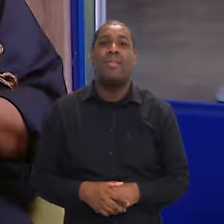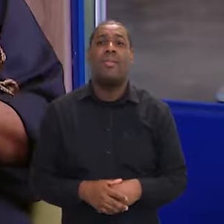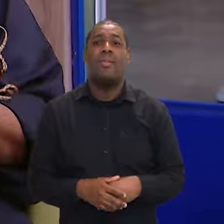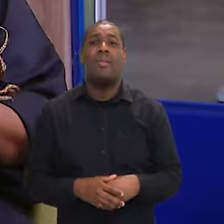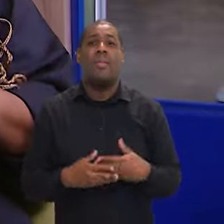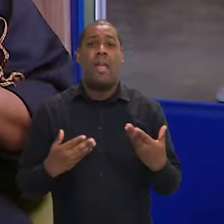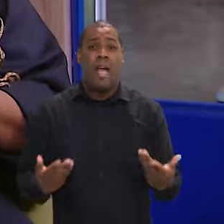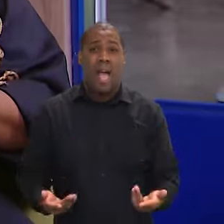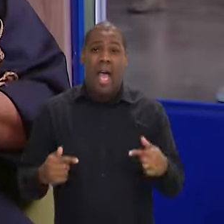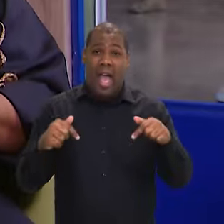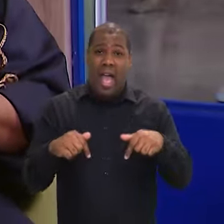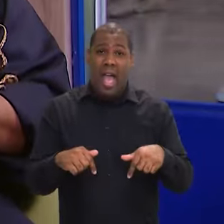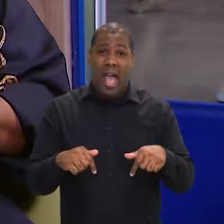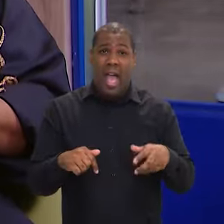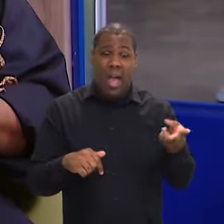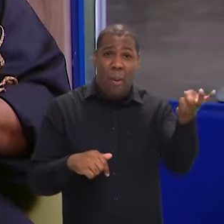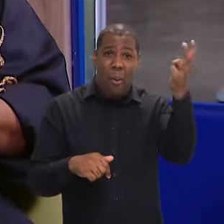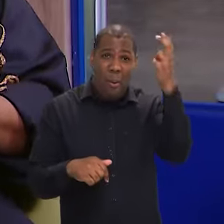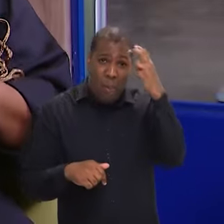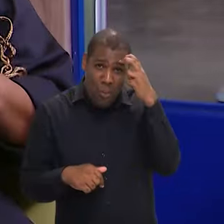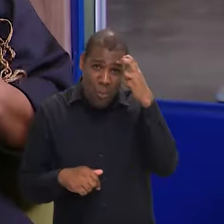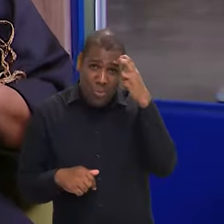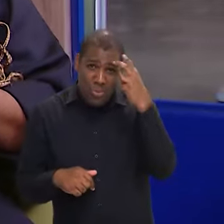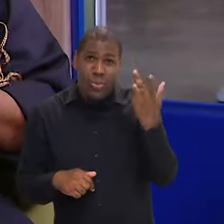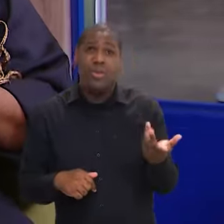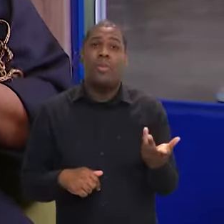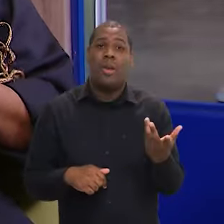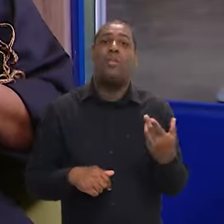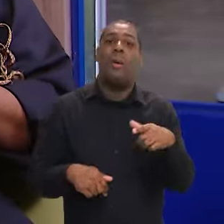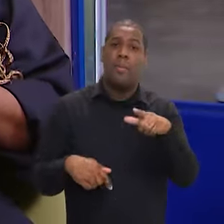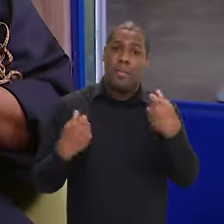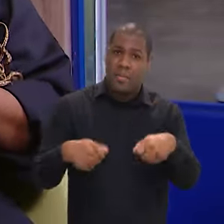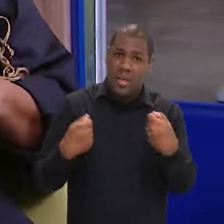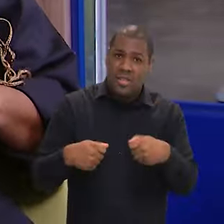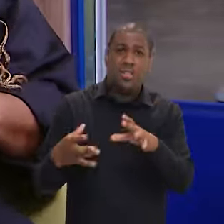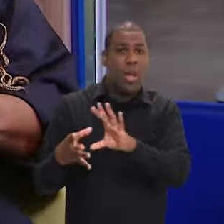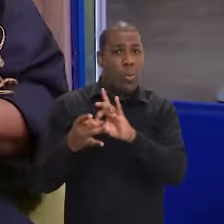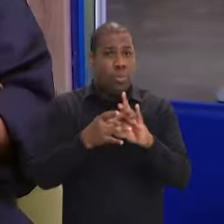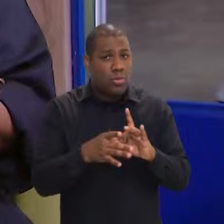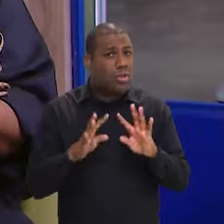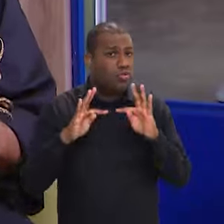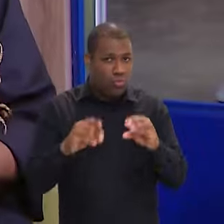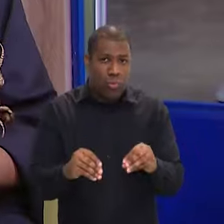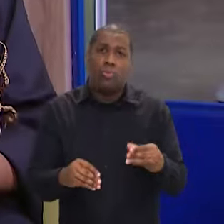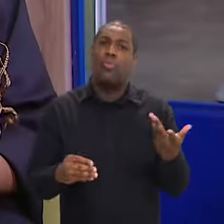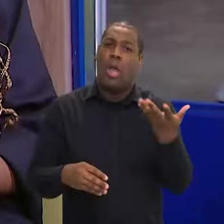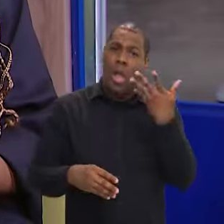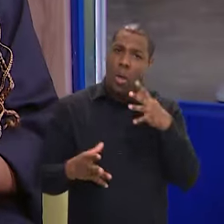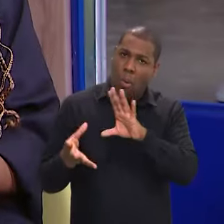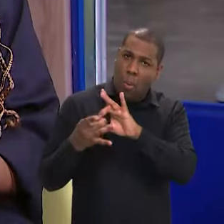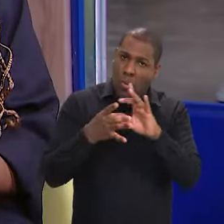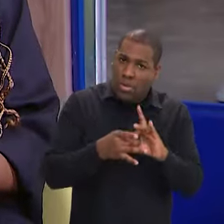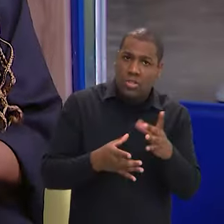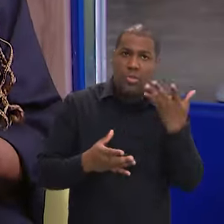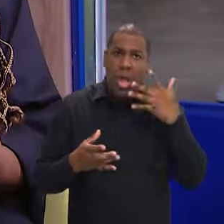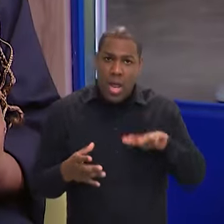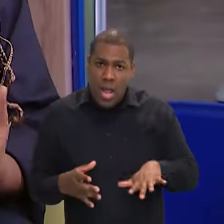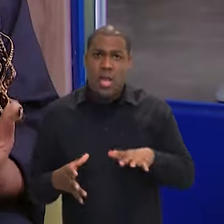porque existe muita interferência do mundo adulto no mundo da criança no mundo do jovem é preciso dar, respeitar esse ambiente deles, né? Dar